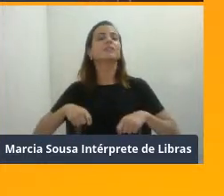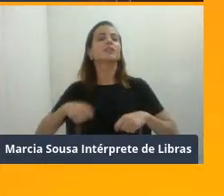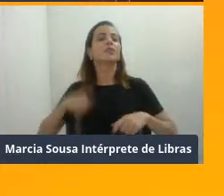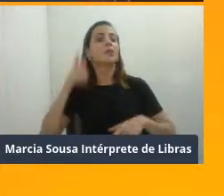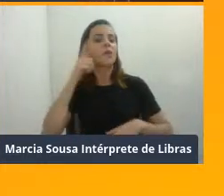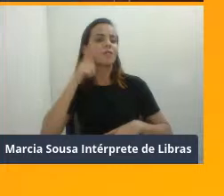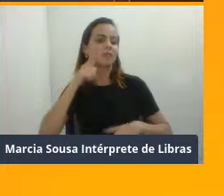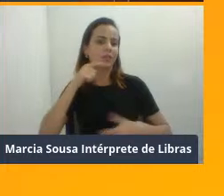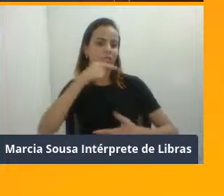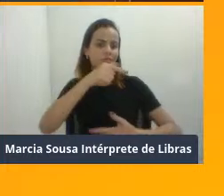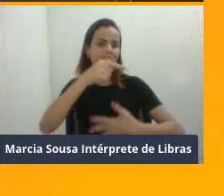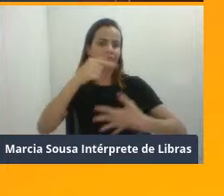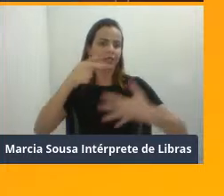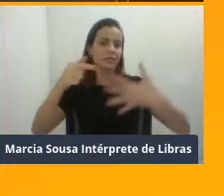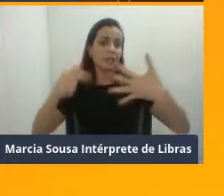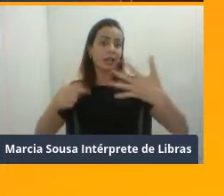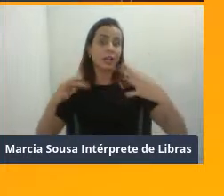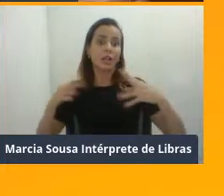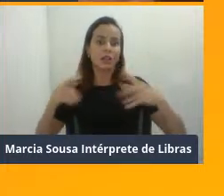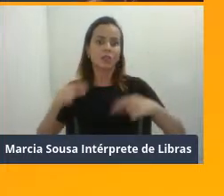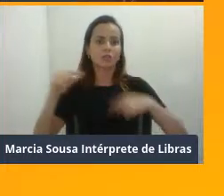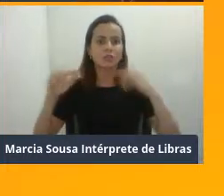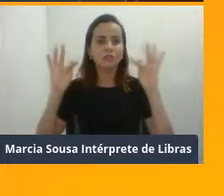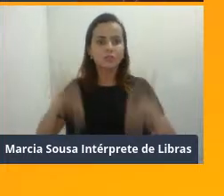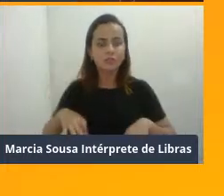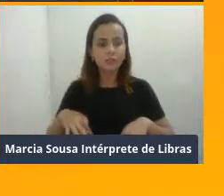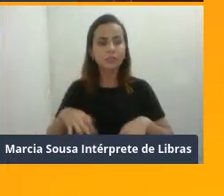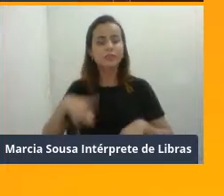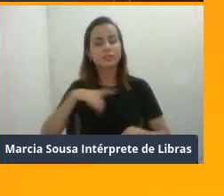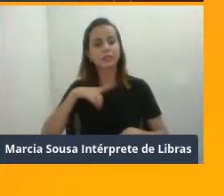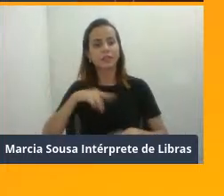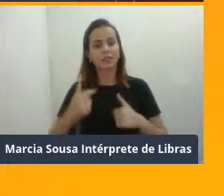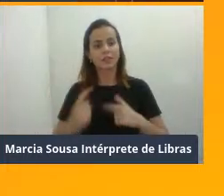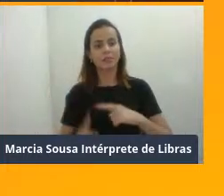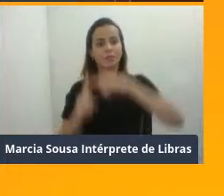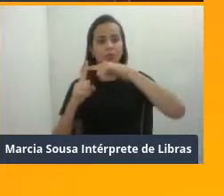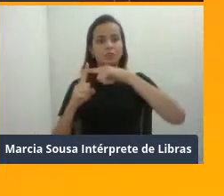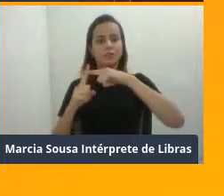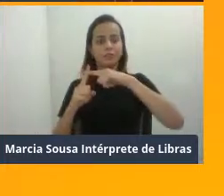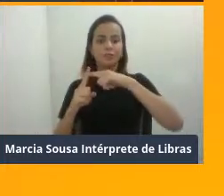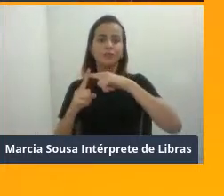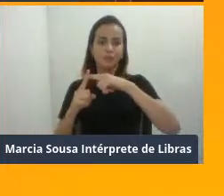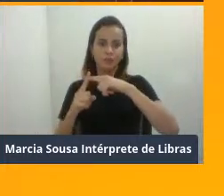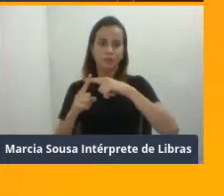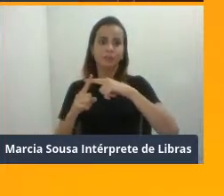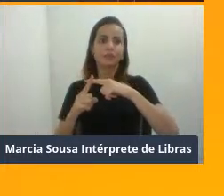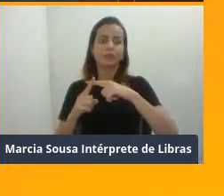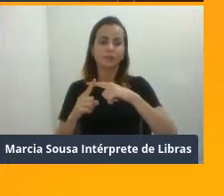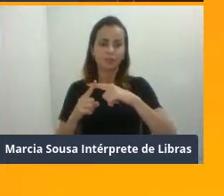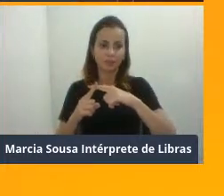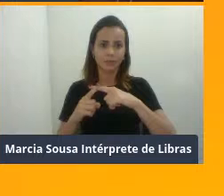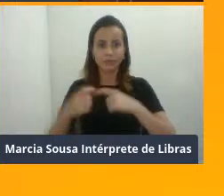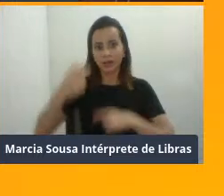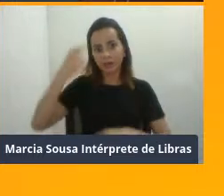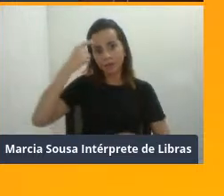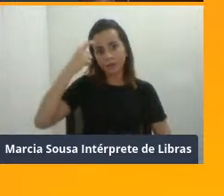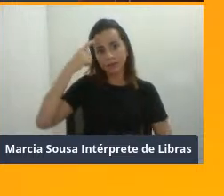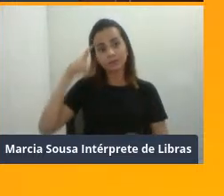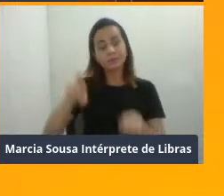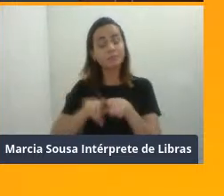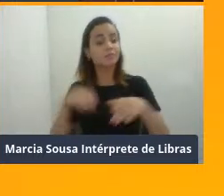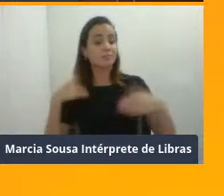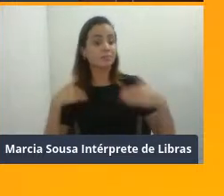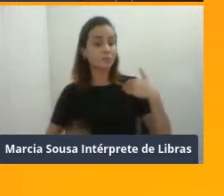Todas elas, no final, vão trazer aqueles benefícios que a gente viu lá no começo, certo? Tanto para a mente, quanto para o corpo. Então,